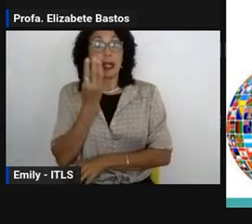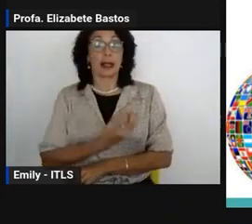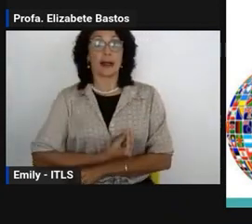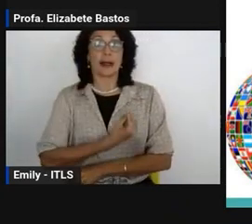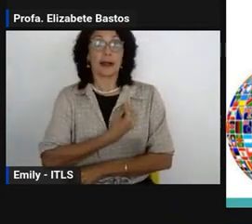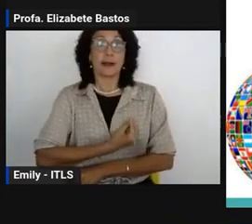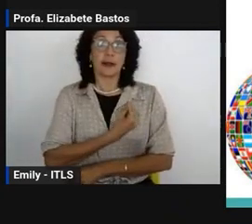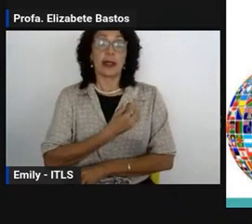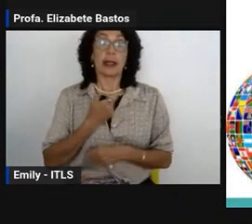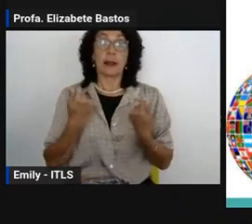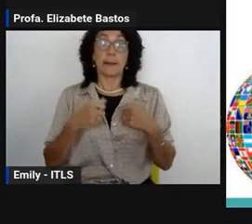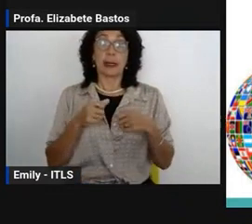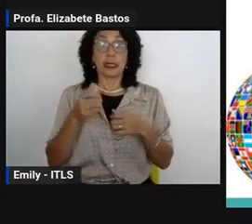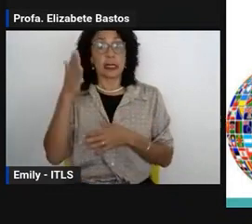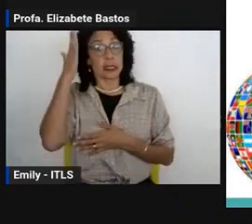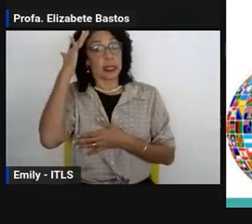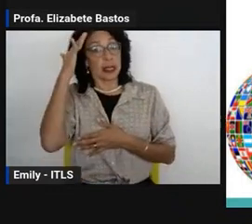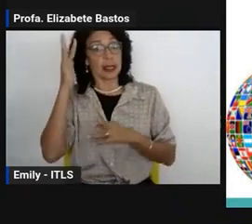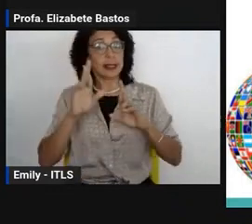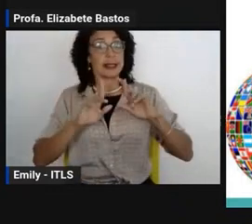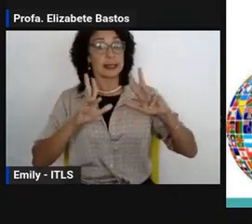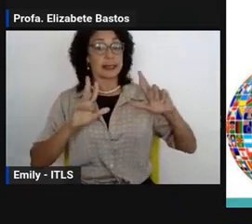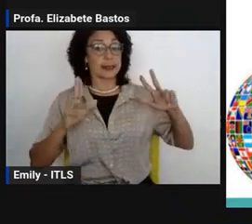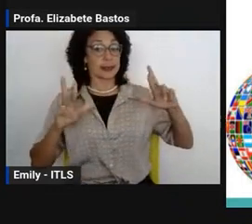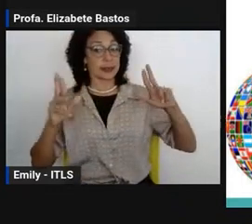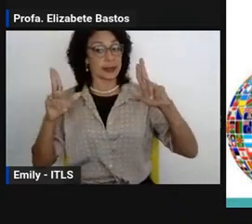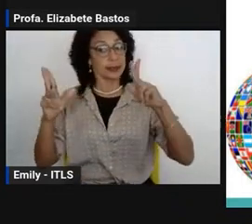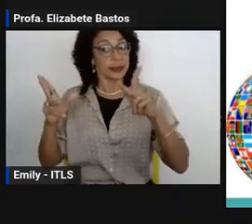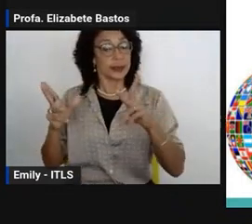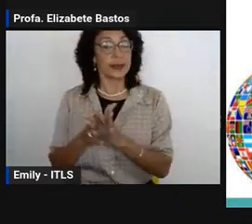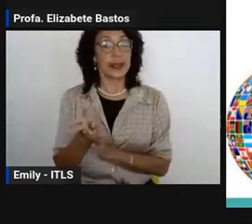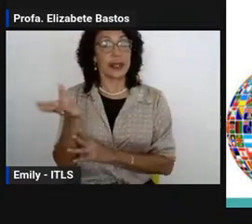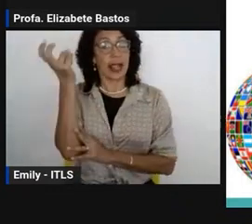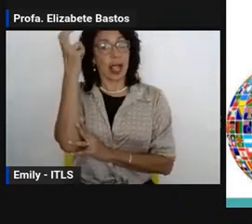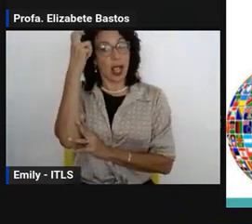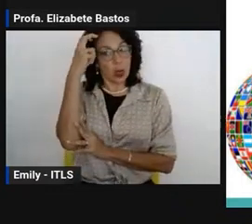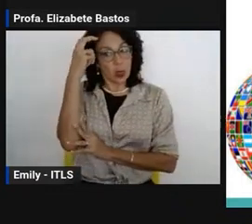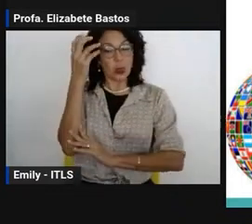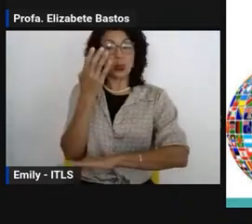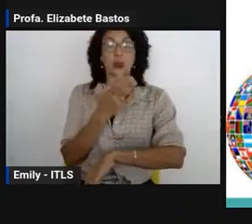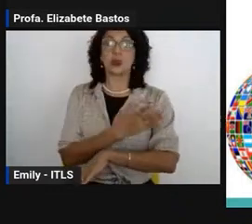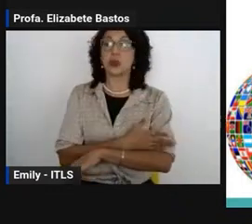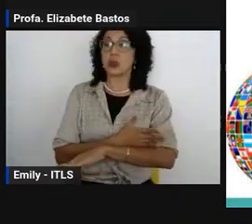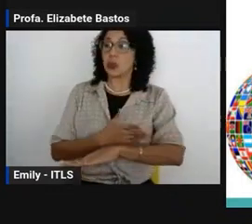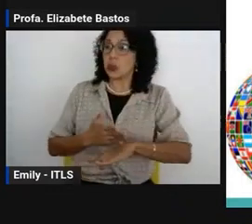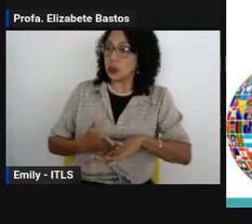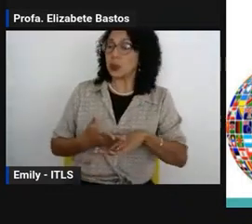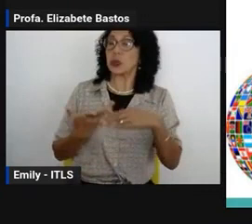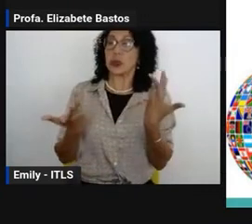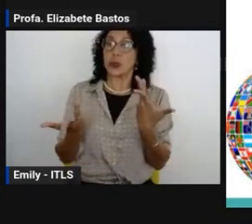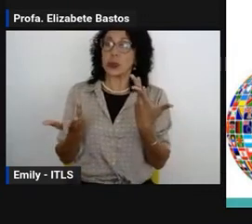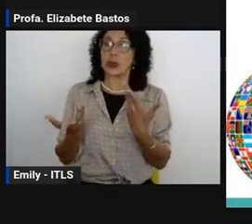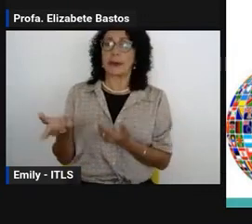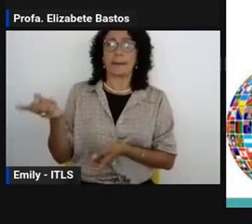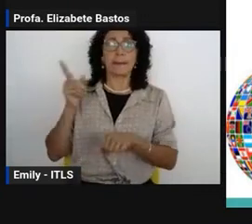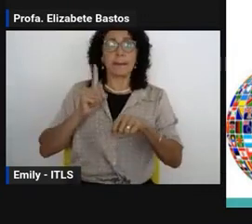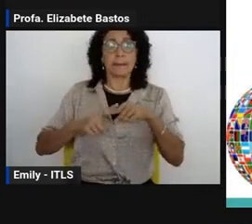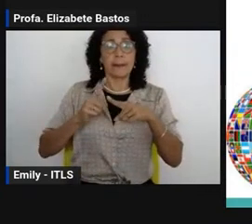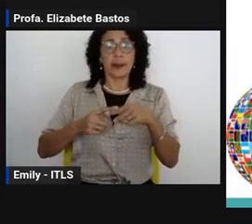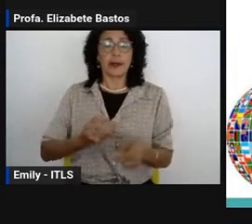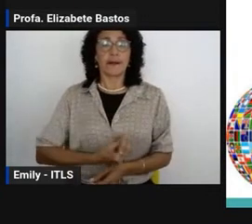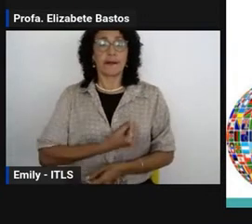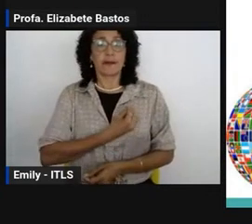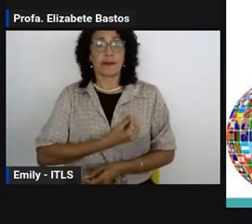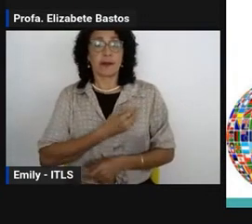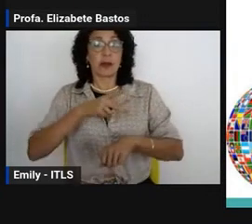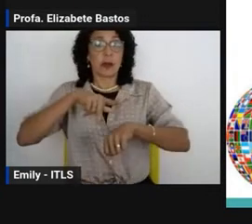a diversidade dos seus usos e costumes. Então, teremos aí esse projeto de estudante internacional